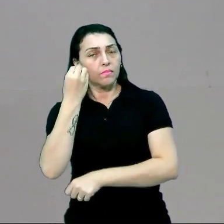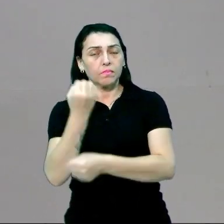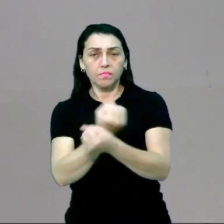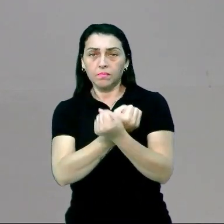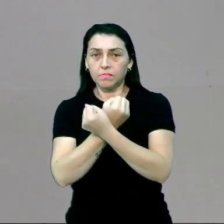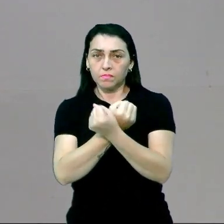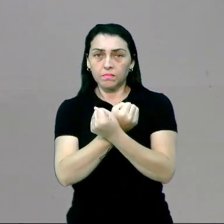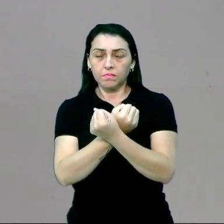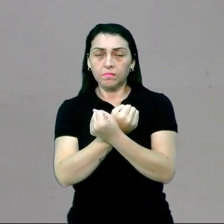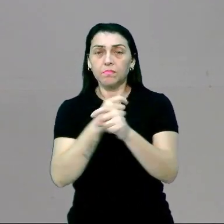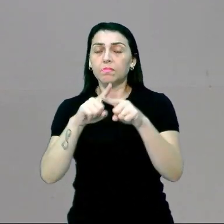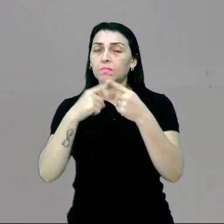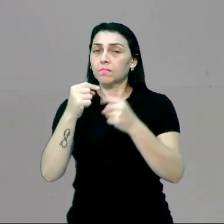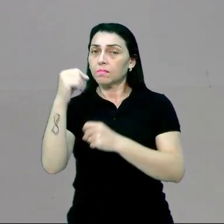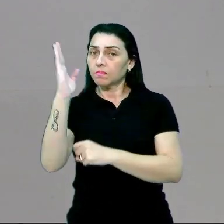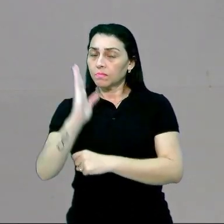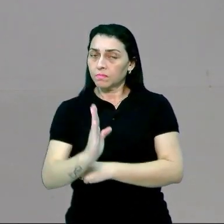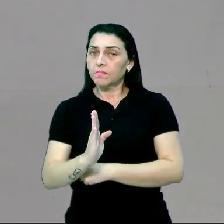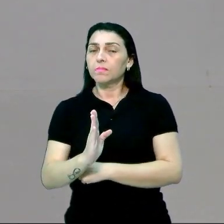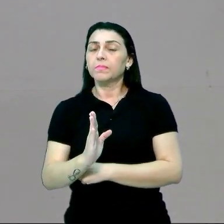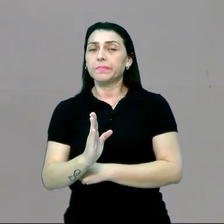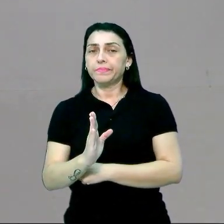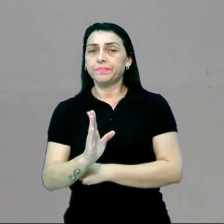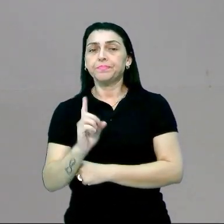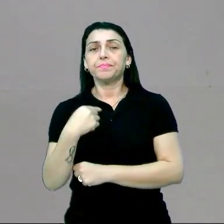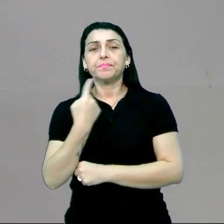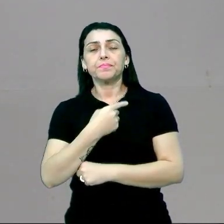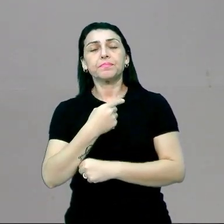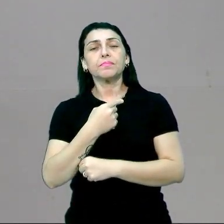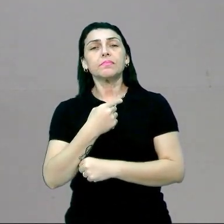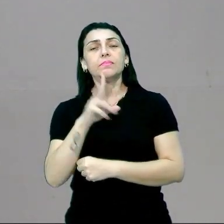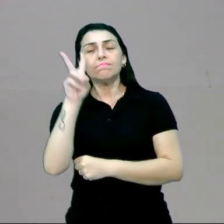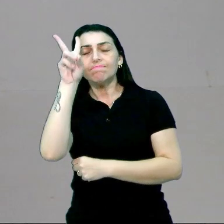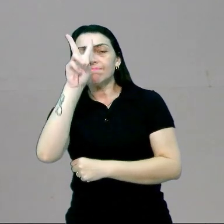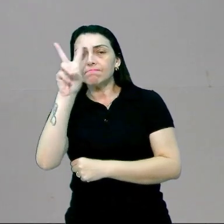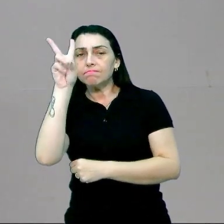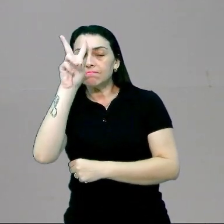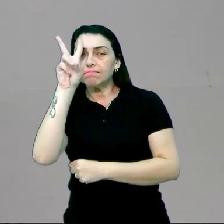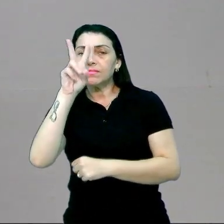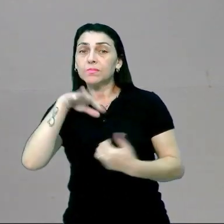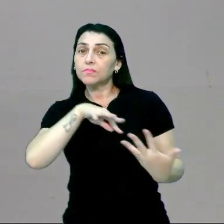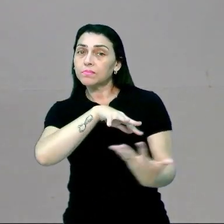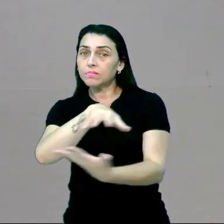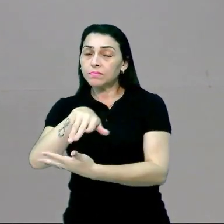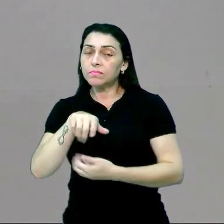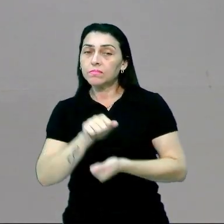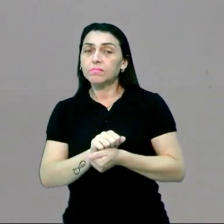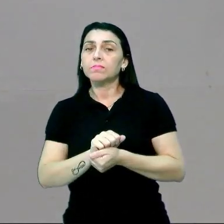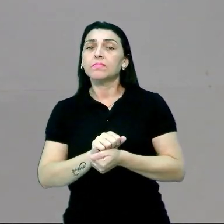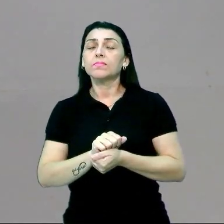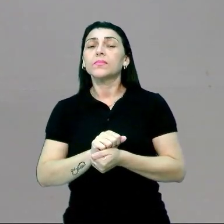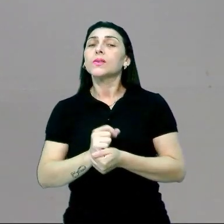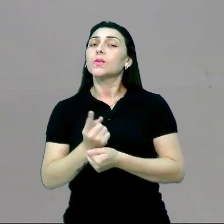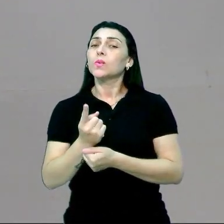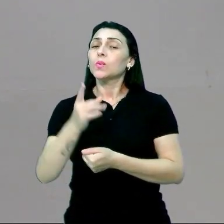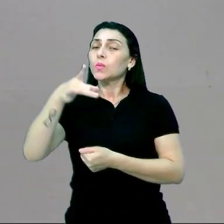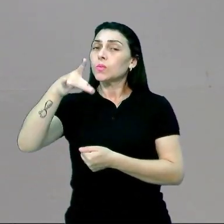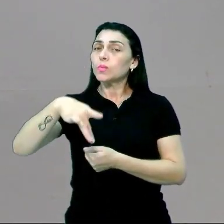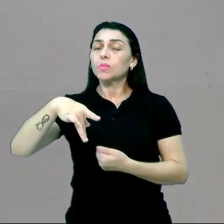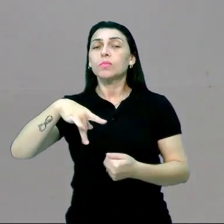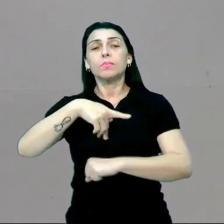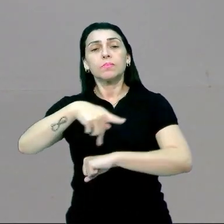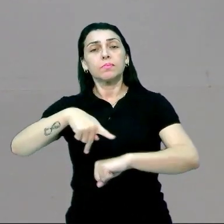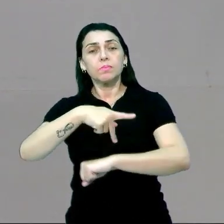escravocrata. Mas o Brasil, quando nós levamos em consideração o mundo, ele foi um dos últimos